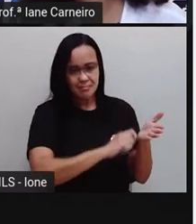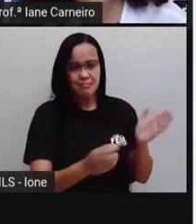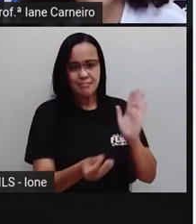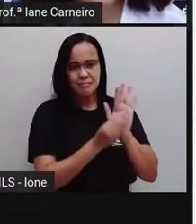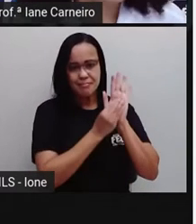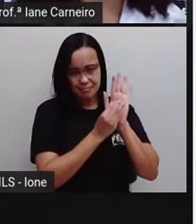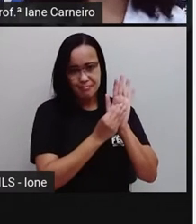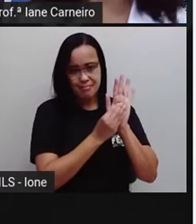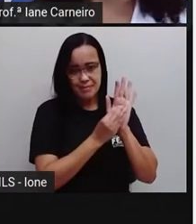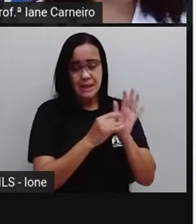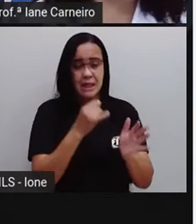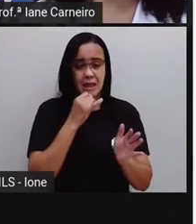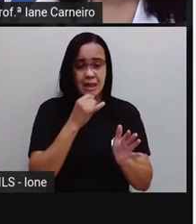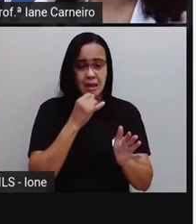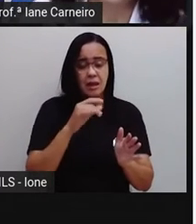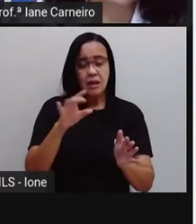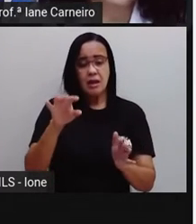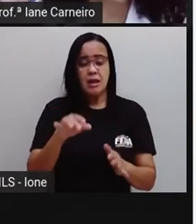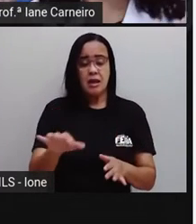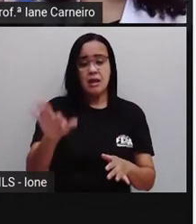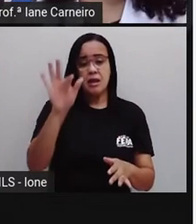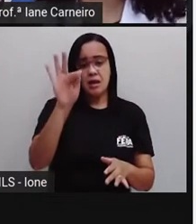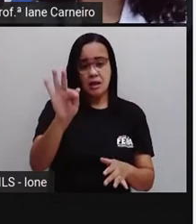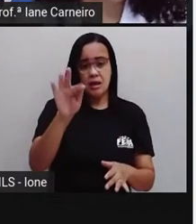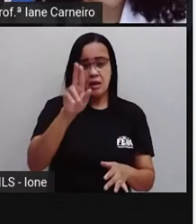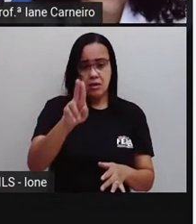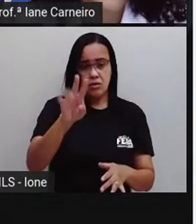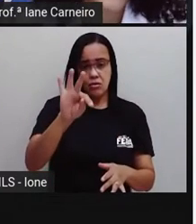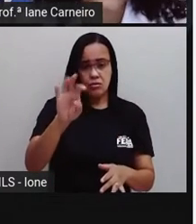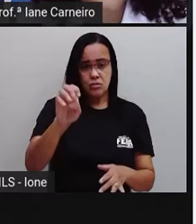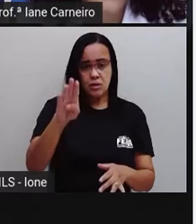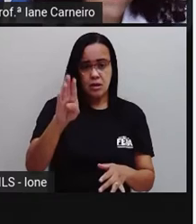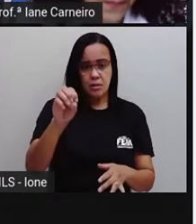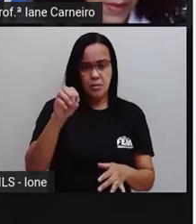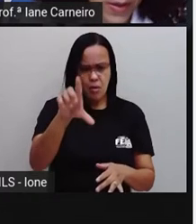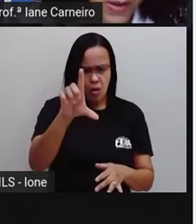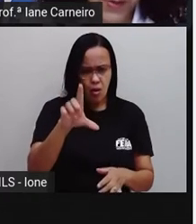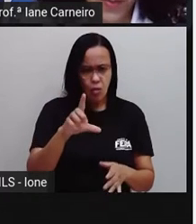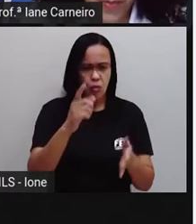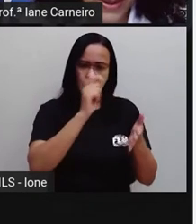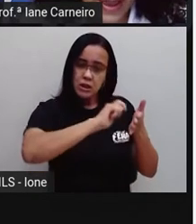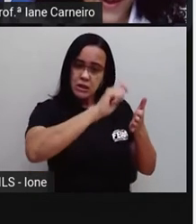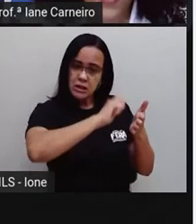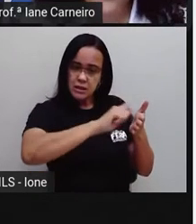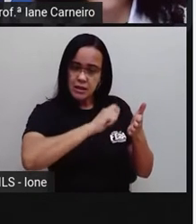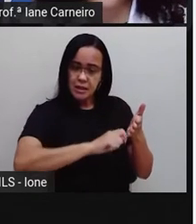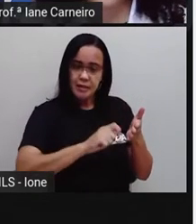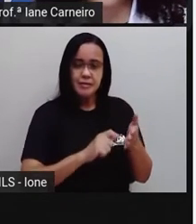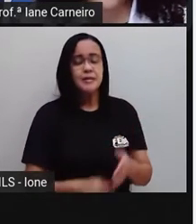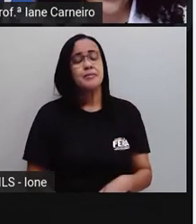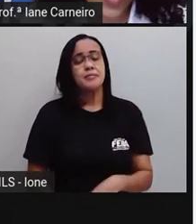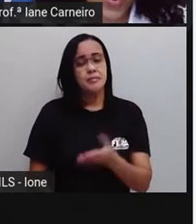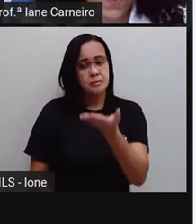Então Futebol, eu não tenho dúvida, PRO. Então não coloca aí no seu banco de palavras, tá bom? Então vamos botar, ó,